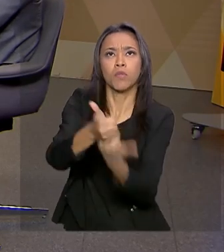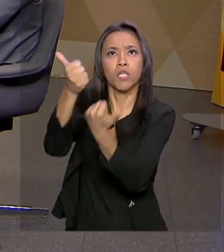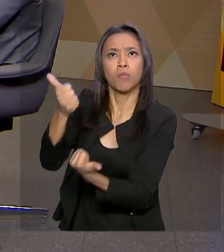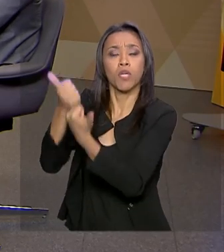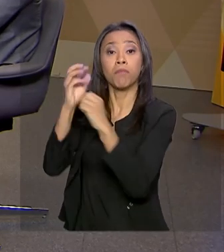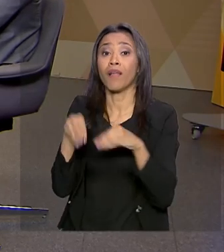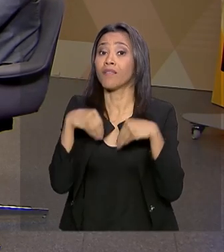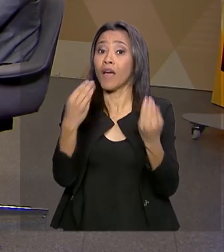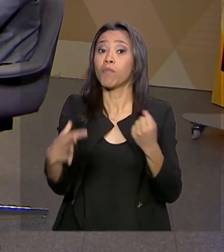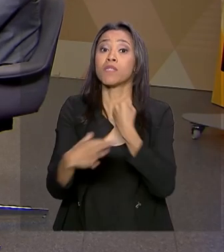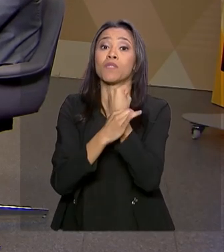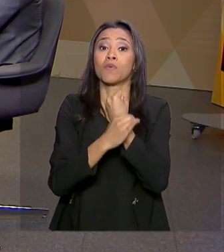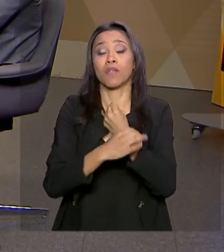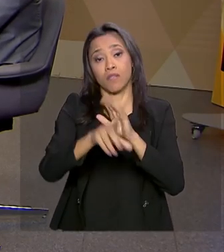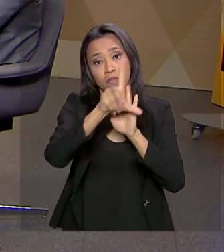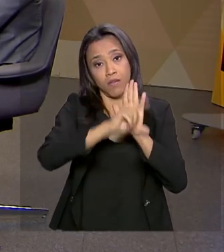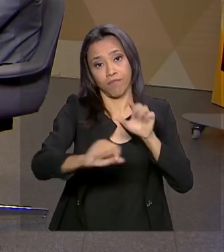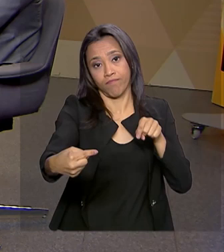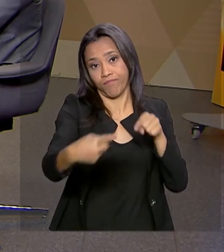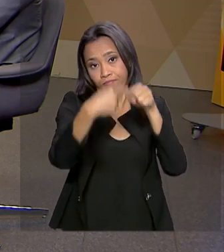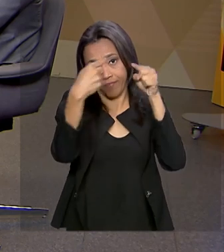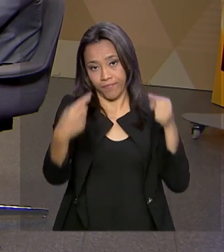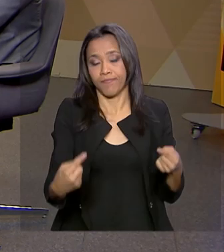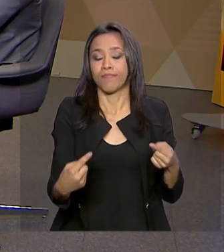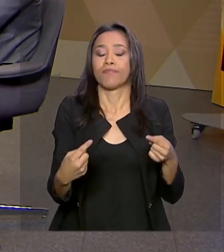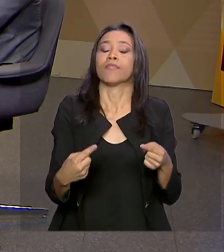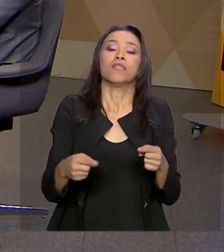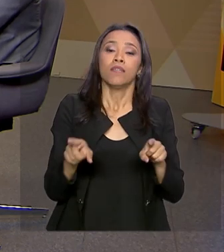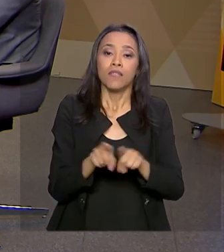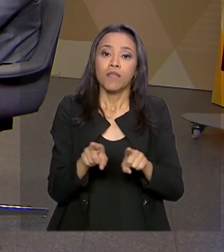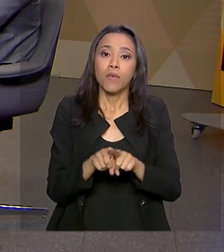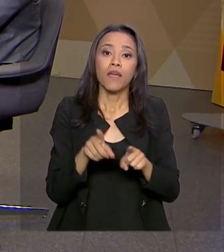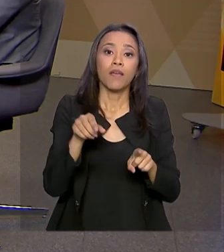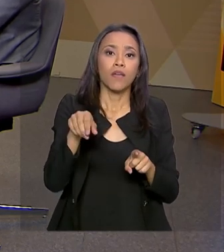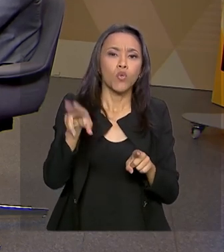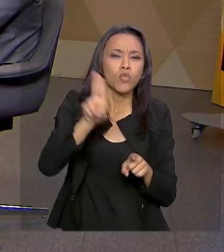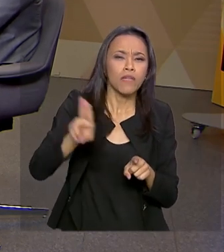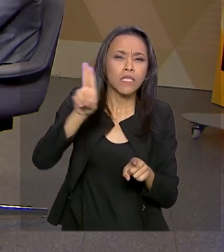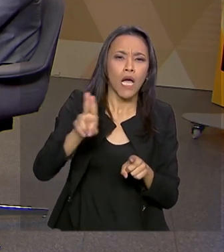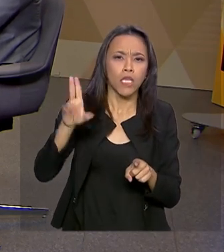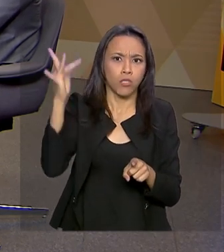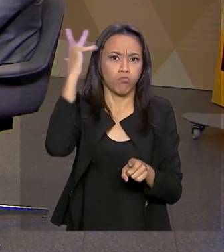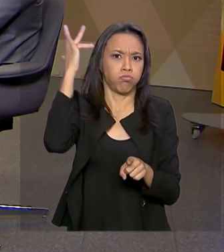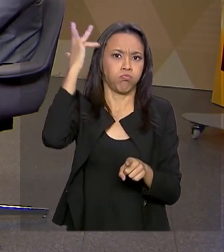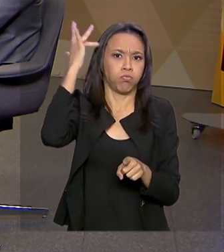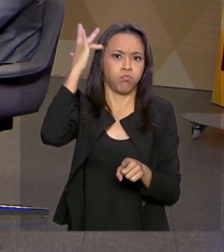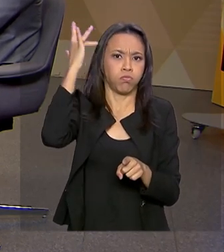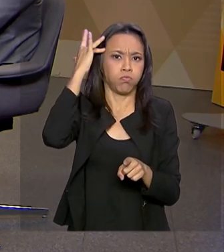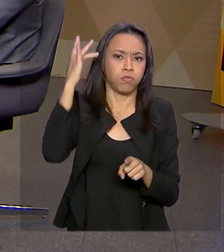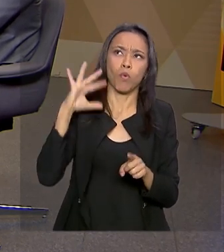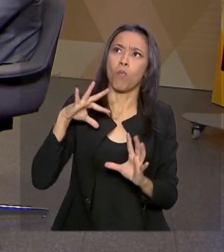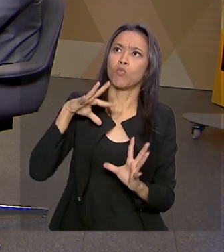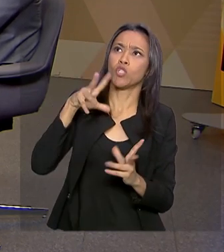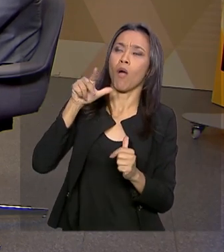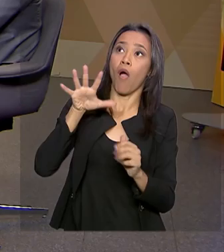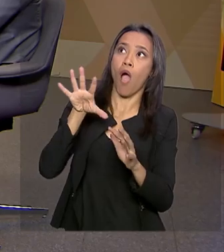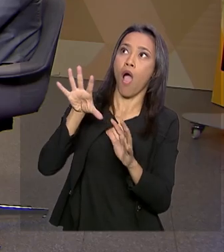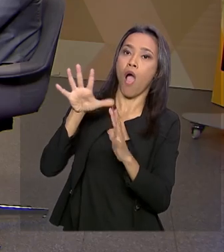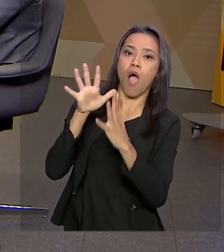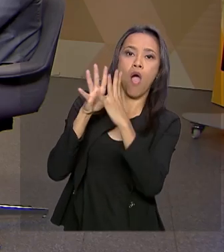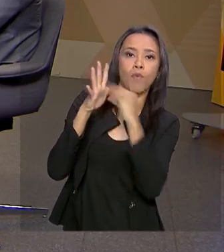segurança jurídica e se aproximando, acima de tudo, das universidades que têm destaque internacional, inclusive as públicas. Como eu disse, especialmente